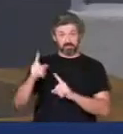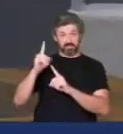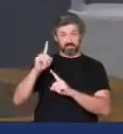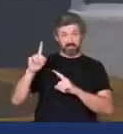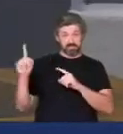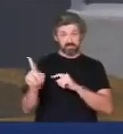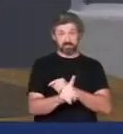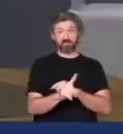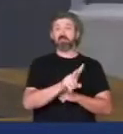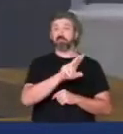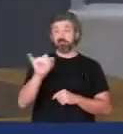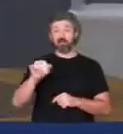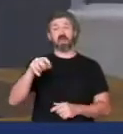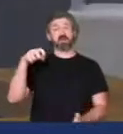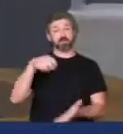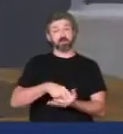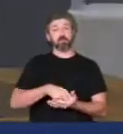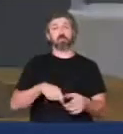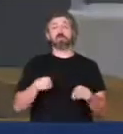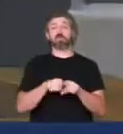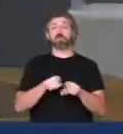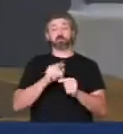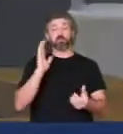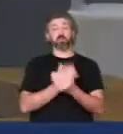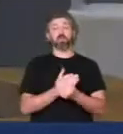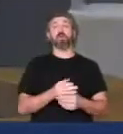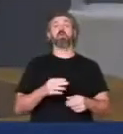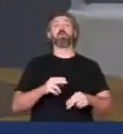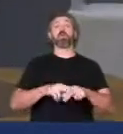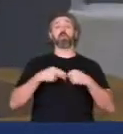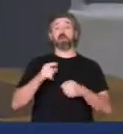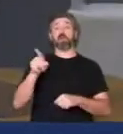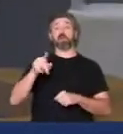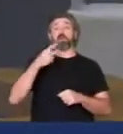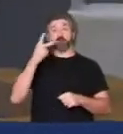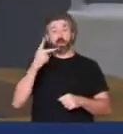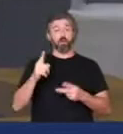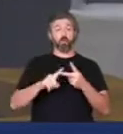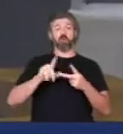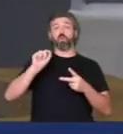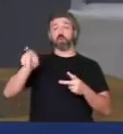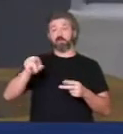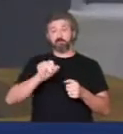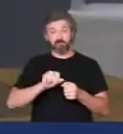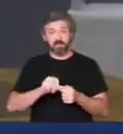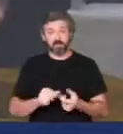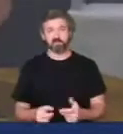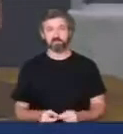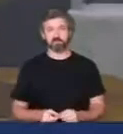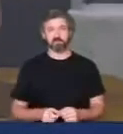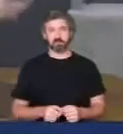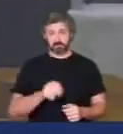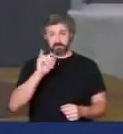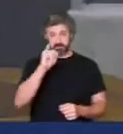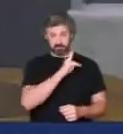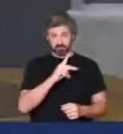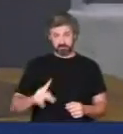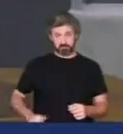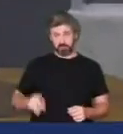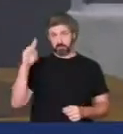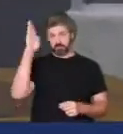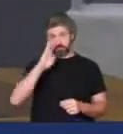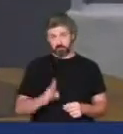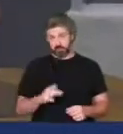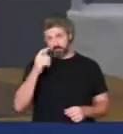Bolsonaro vai ter que responder por aquilo que faz e por aquilo que diz quando um presidente da